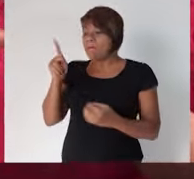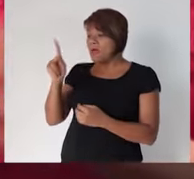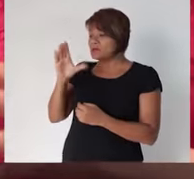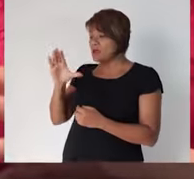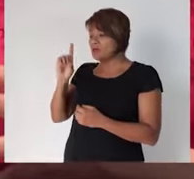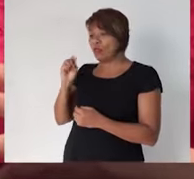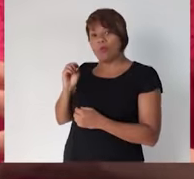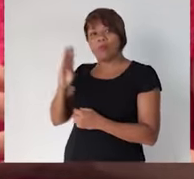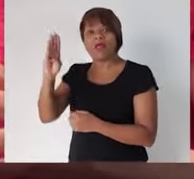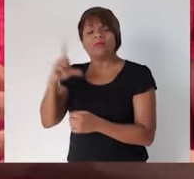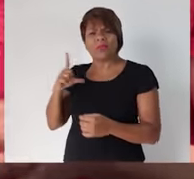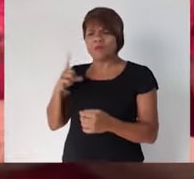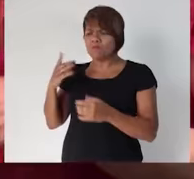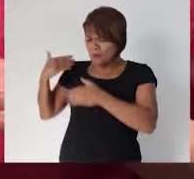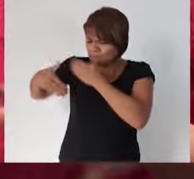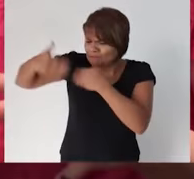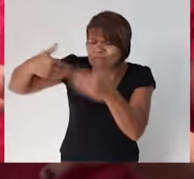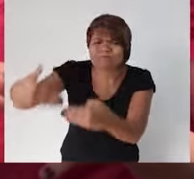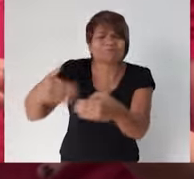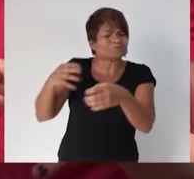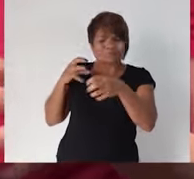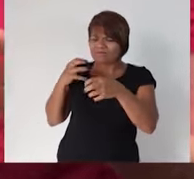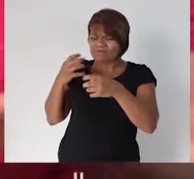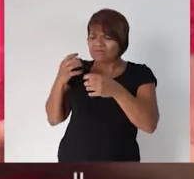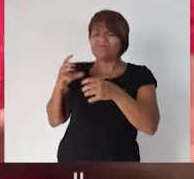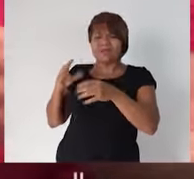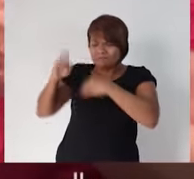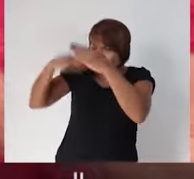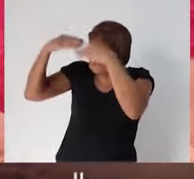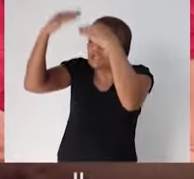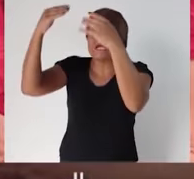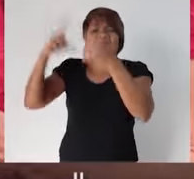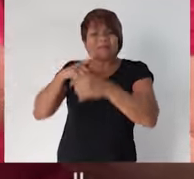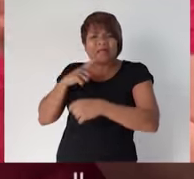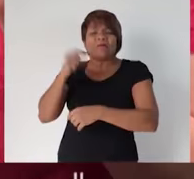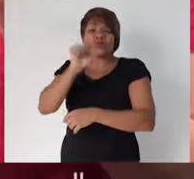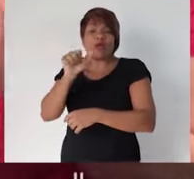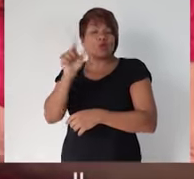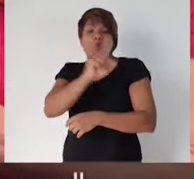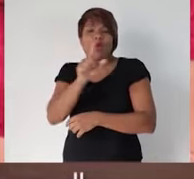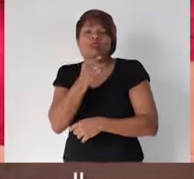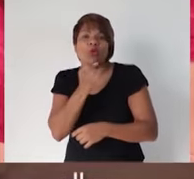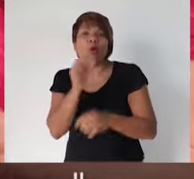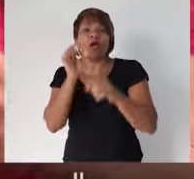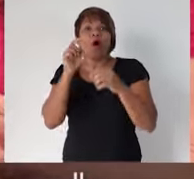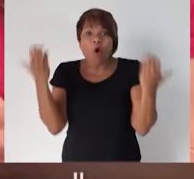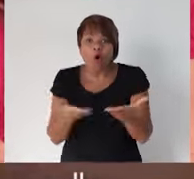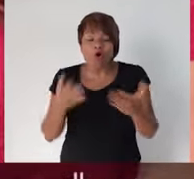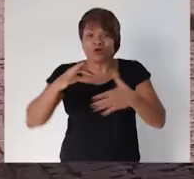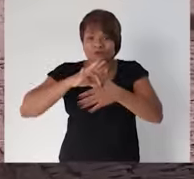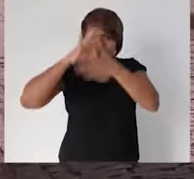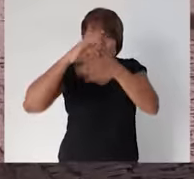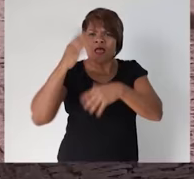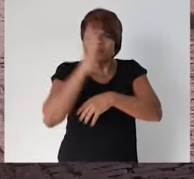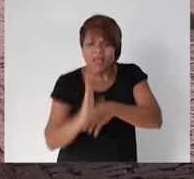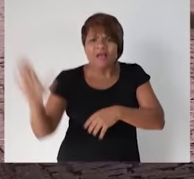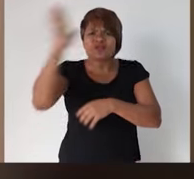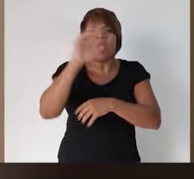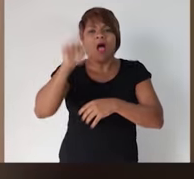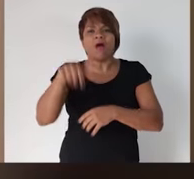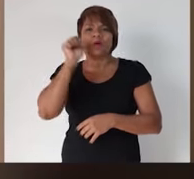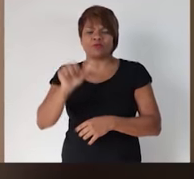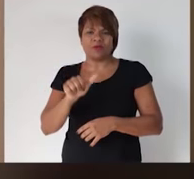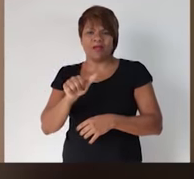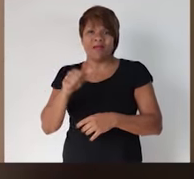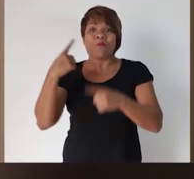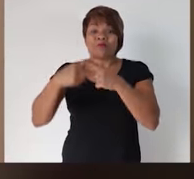formação específica para as mulheres já há muito tempo. Não é à toa que hoje a nossa presidenta nacional é uma mulher. A participação